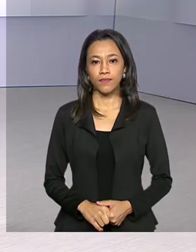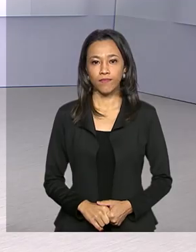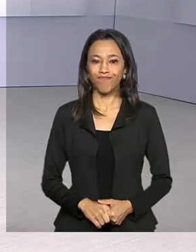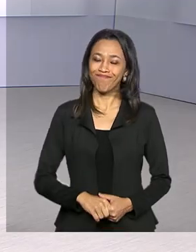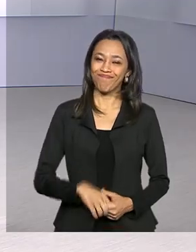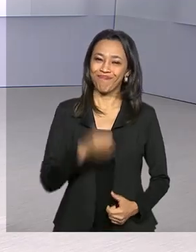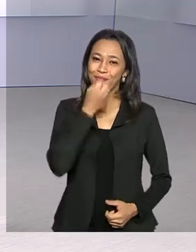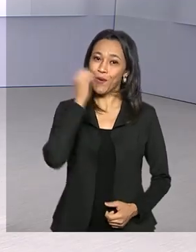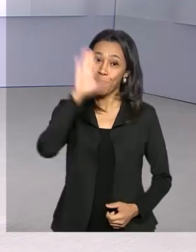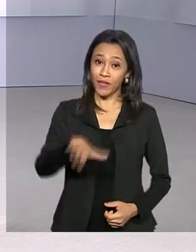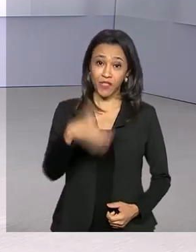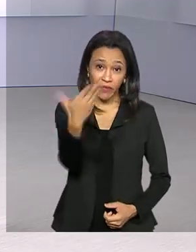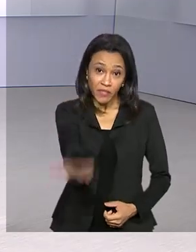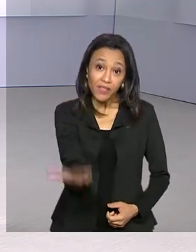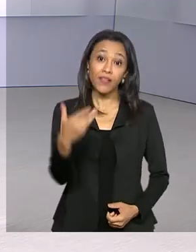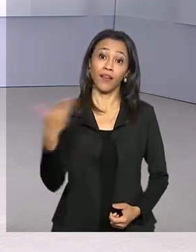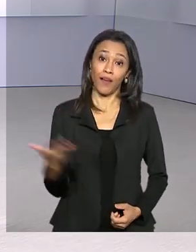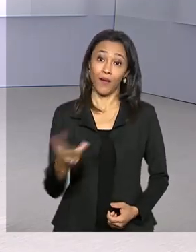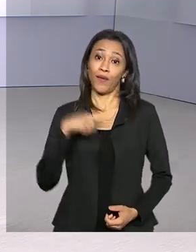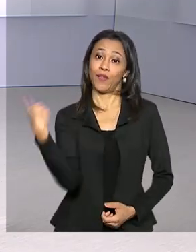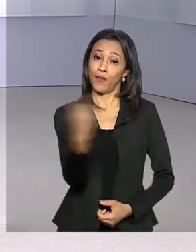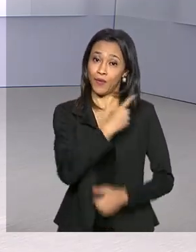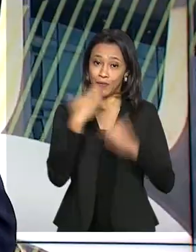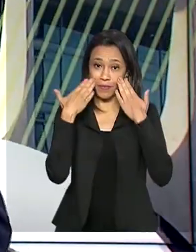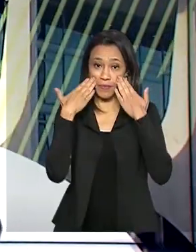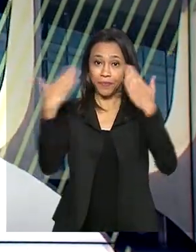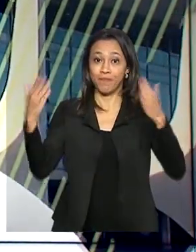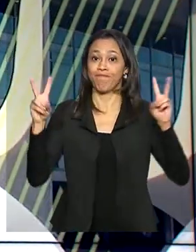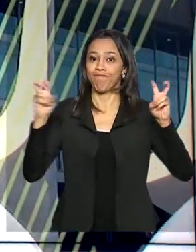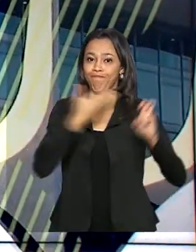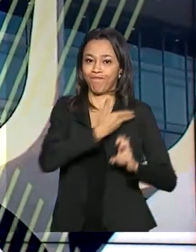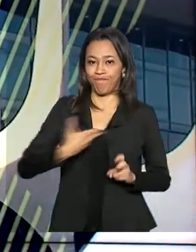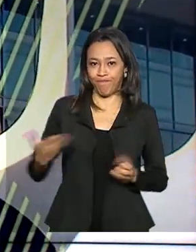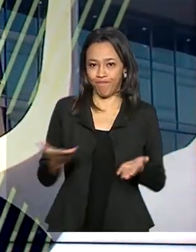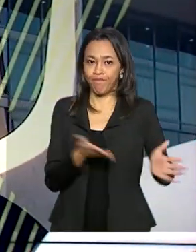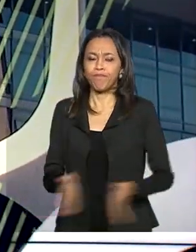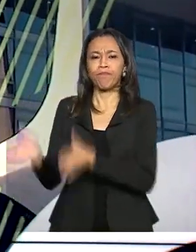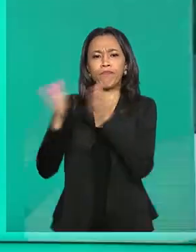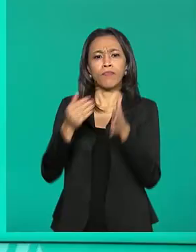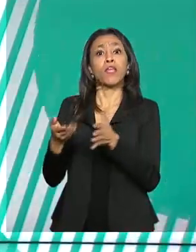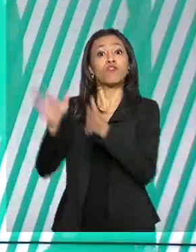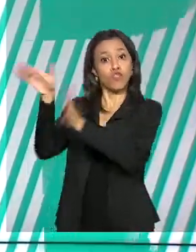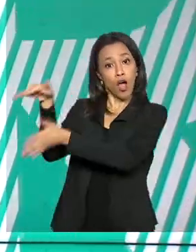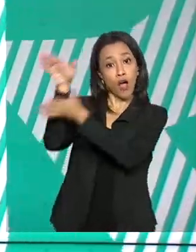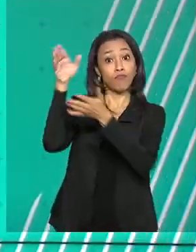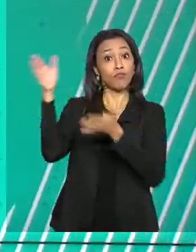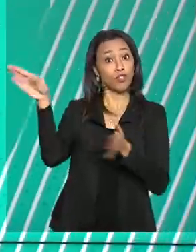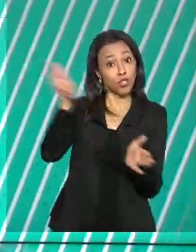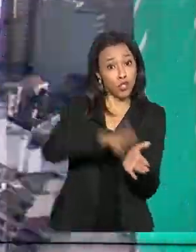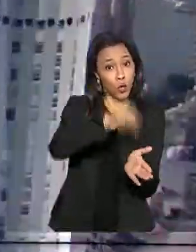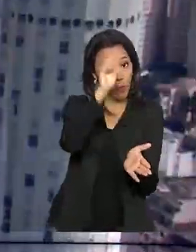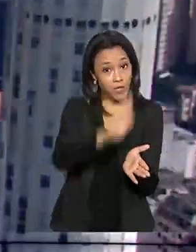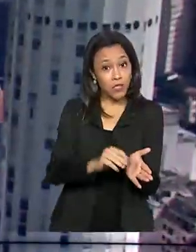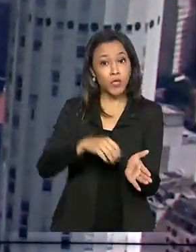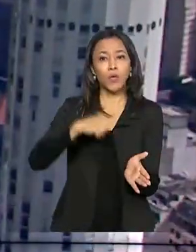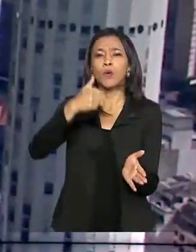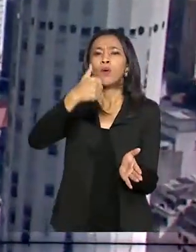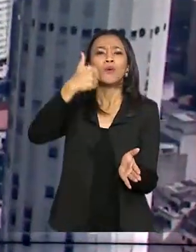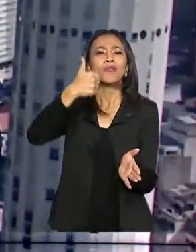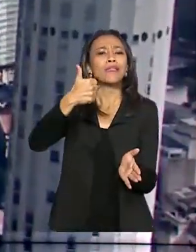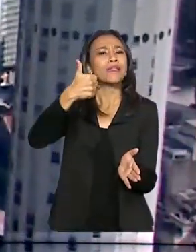Boa tarde para você, o governo agora já está no ar. Chegou ao Brasil hoje o décimo voo fretado pelo Ministério da